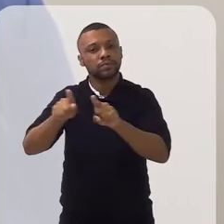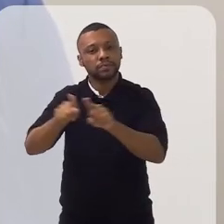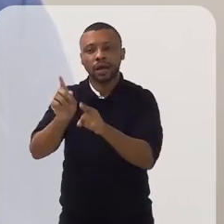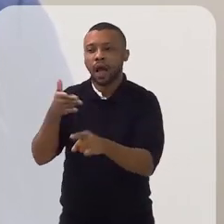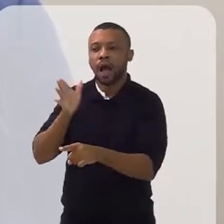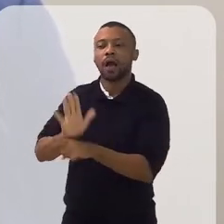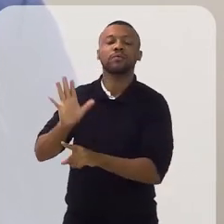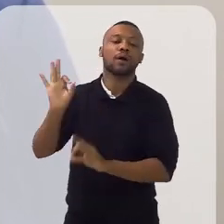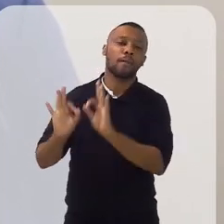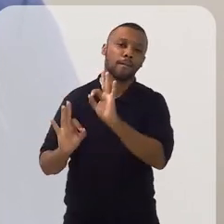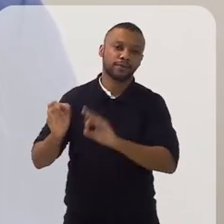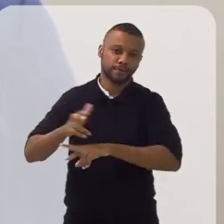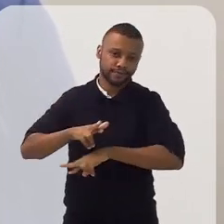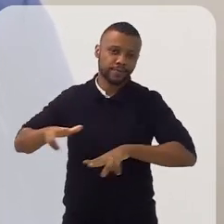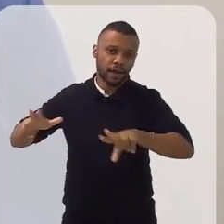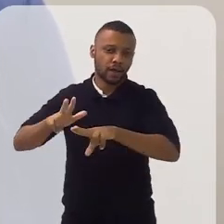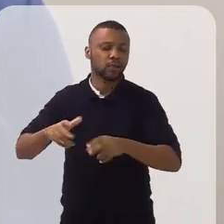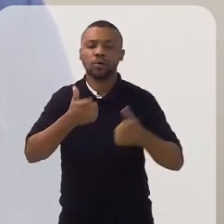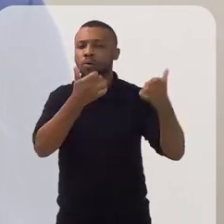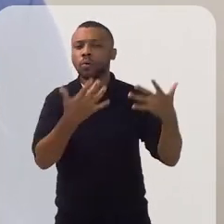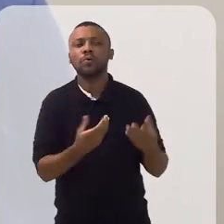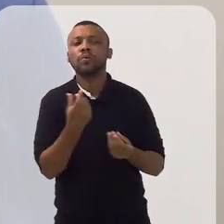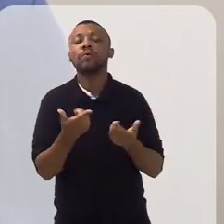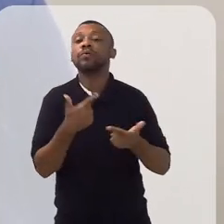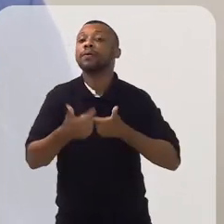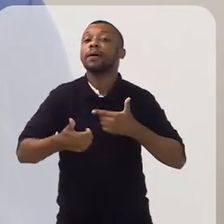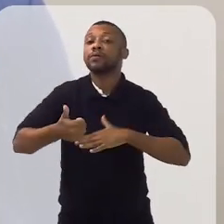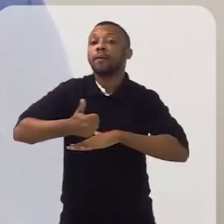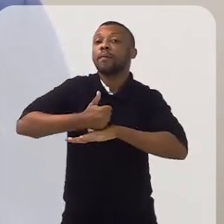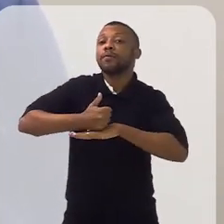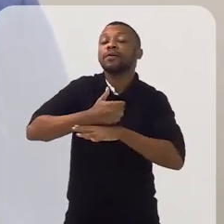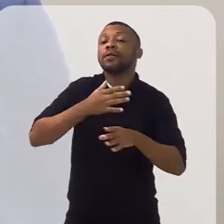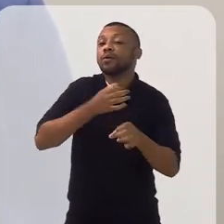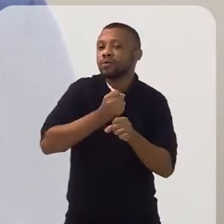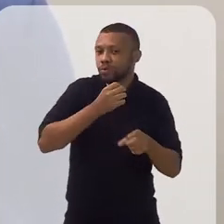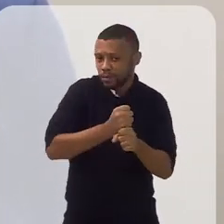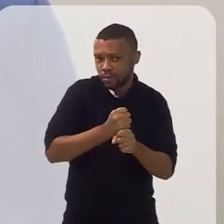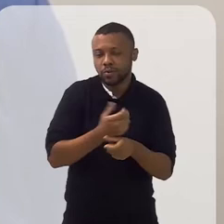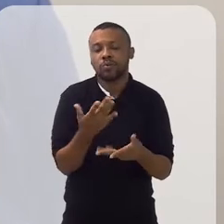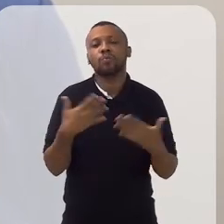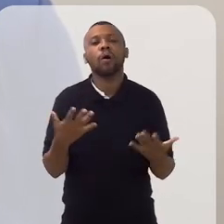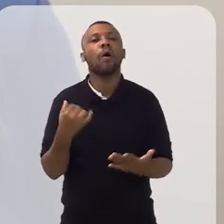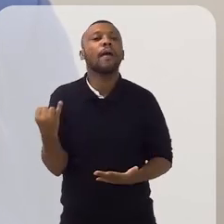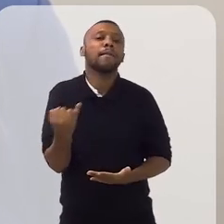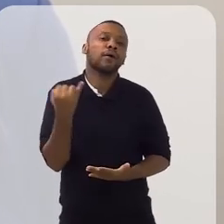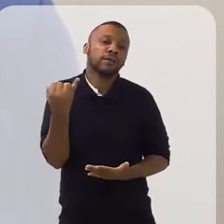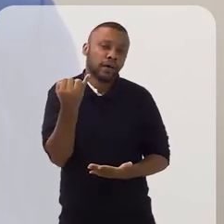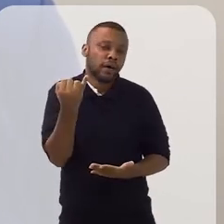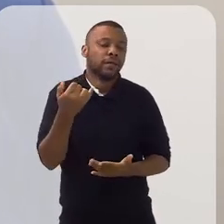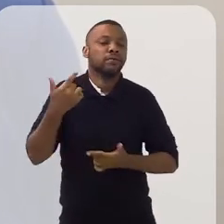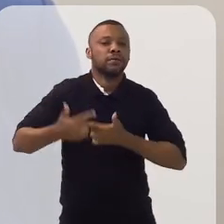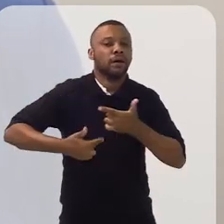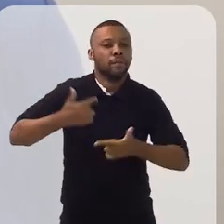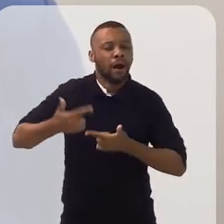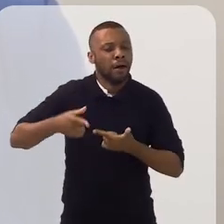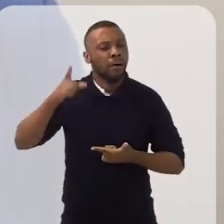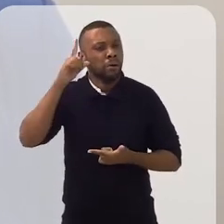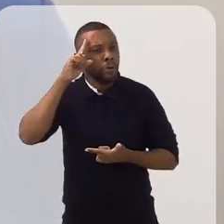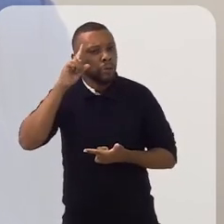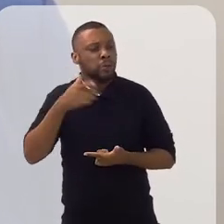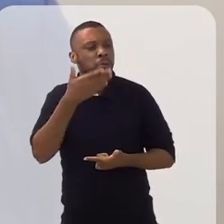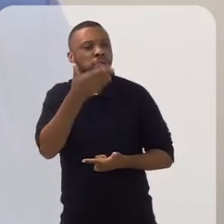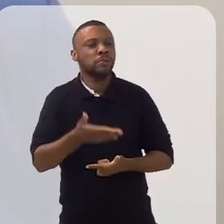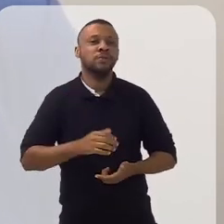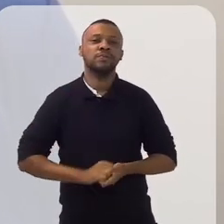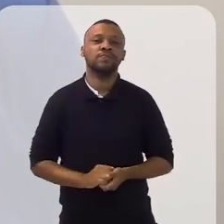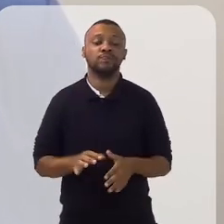projetos. Conta para a gente um pouquinho como é que é o trabalho do contador, e qual a importância desse trabalho no dia a dia e no trabalho